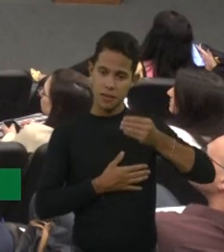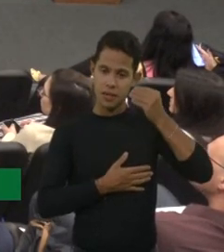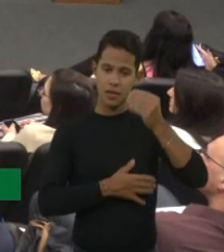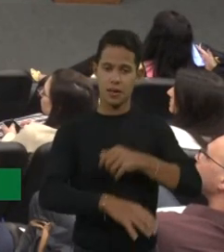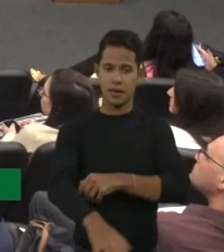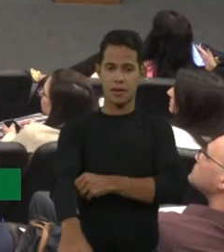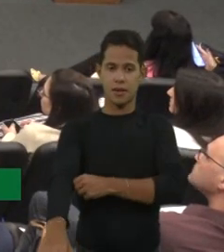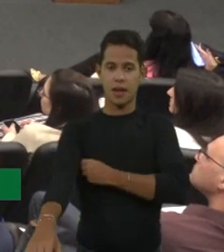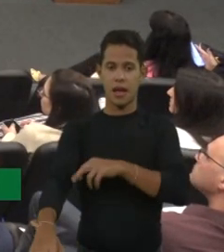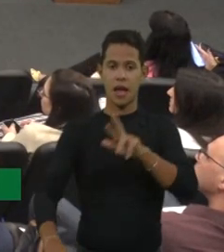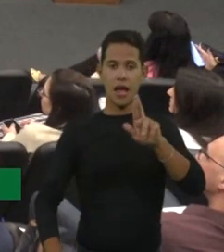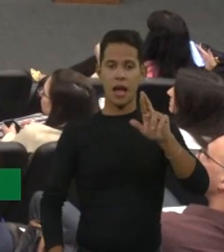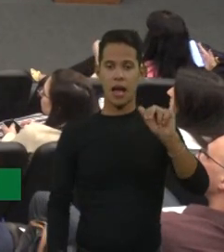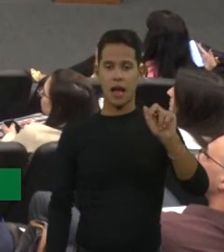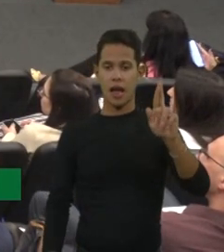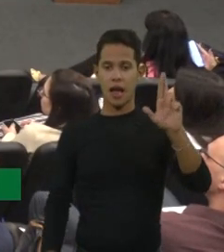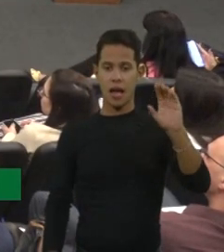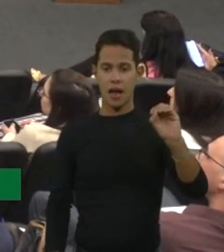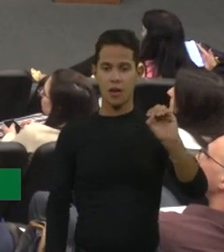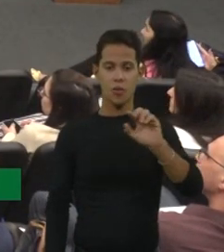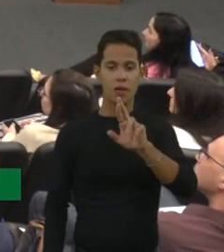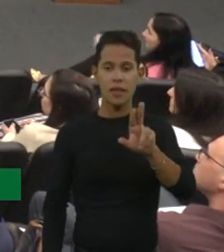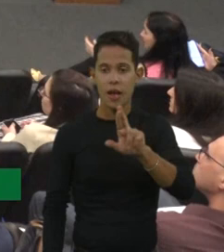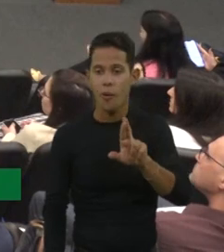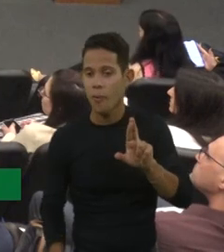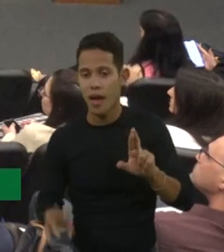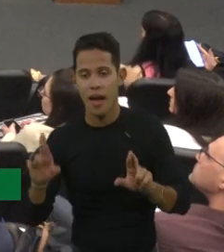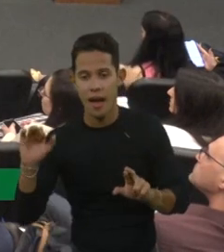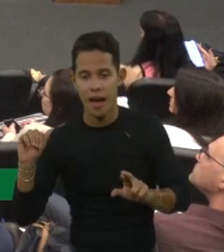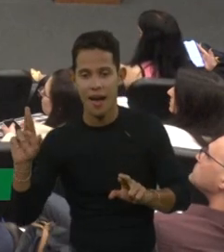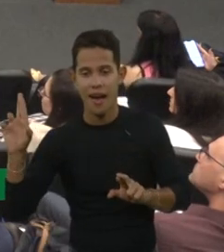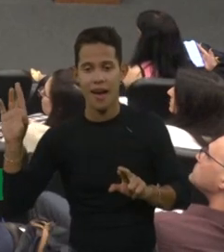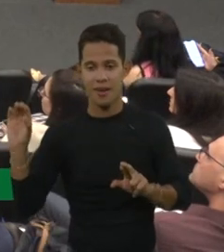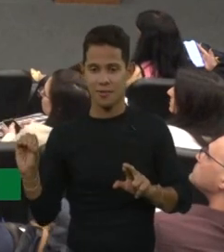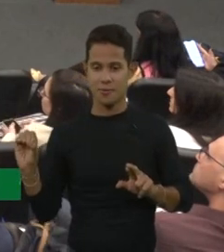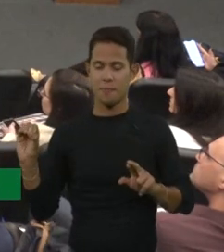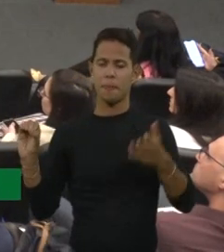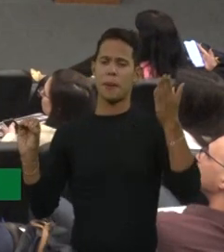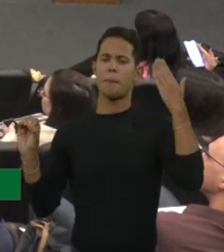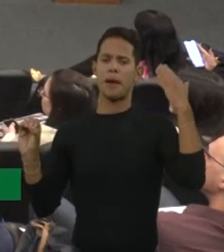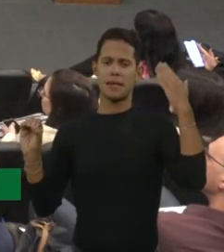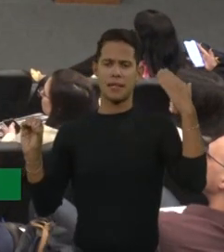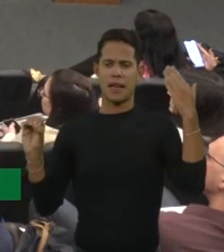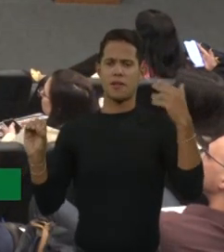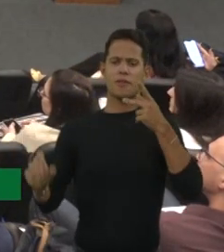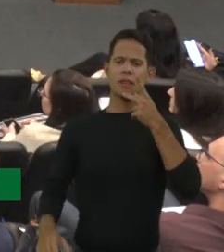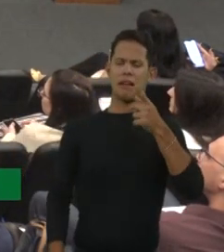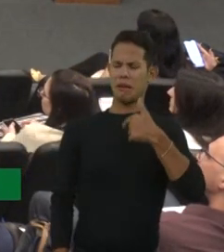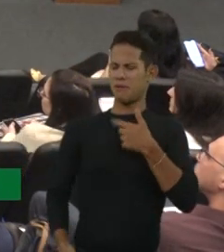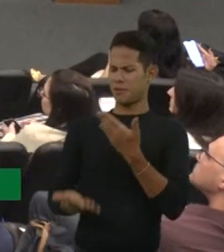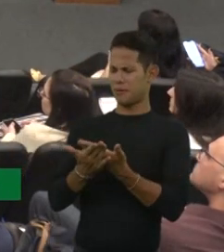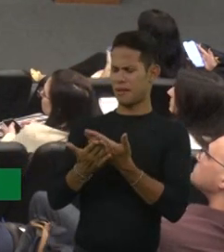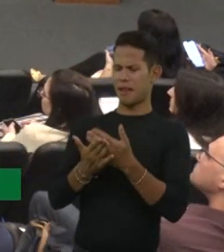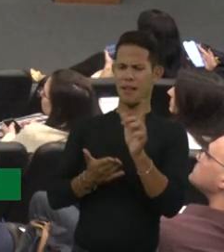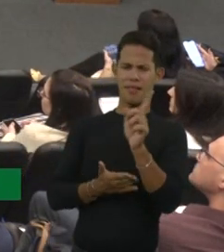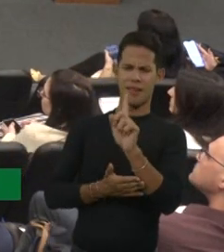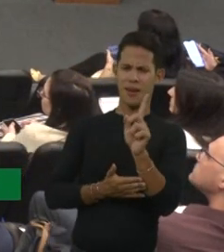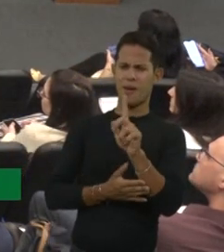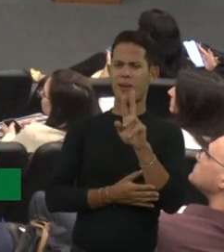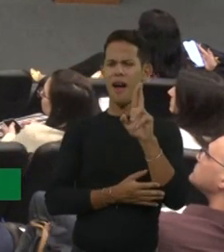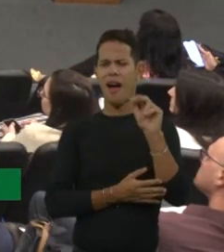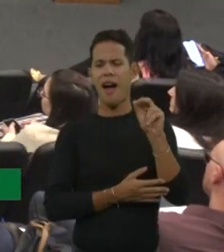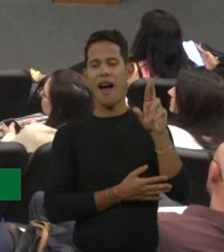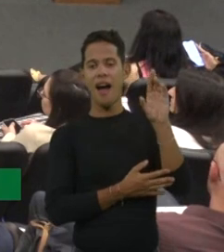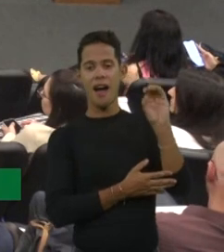o raro já não é mais tão raro, sabe? A gente tem que lutar por isso, porque antigamente raro, ah, ninguém vai ver, não vou estudar isso, não vou fazer isso. Muitos